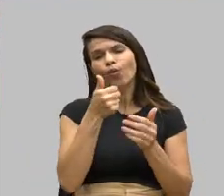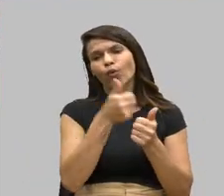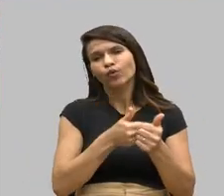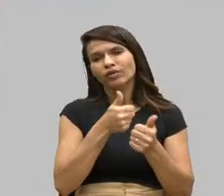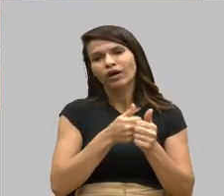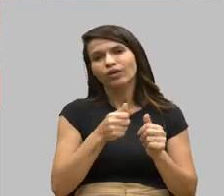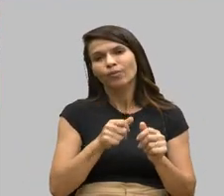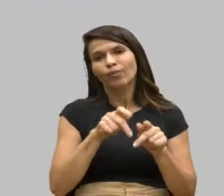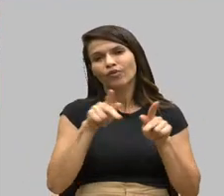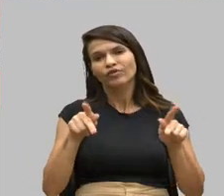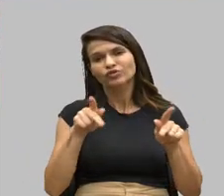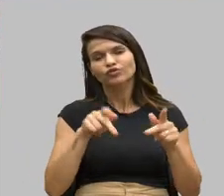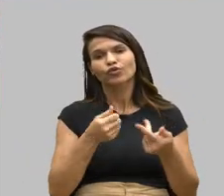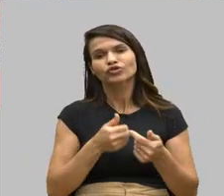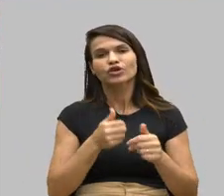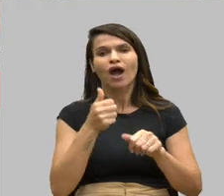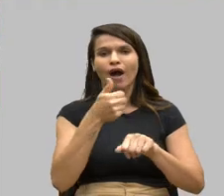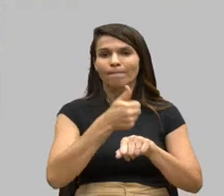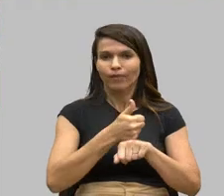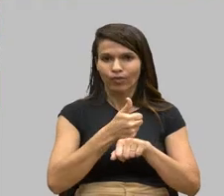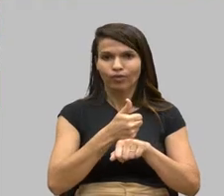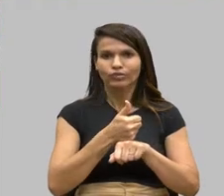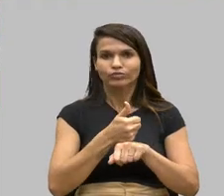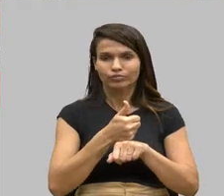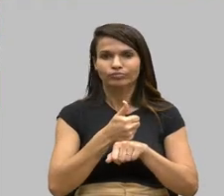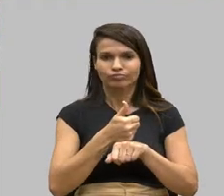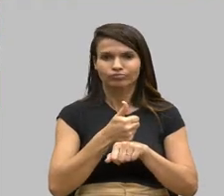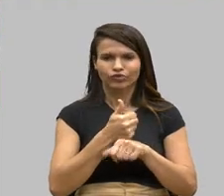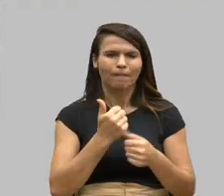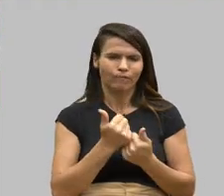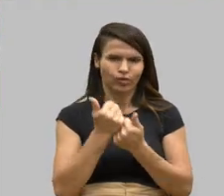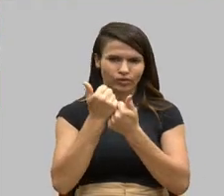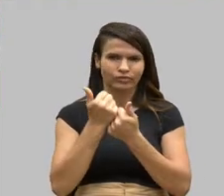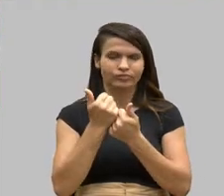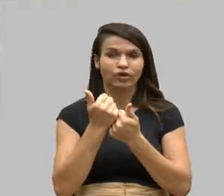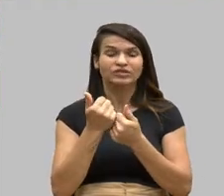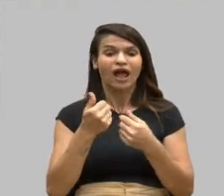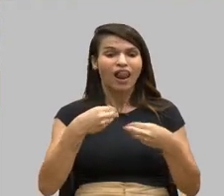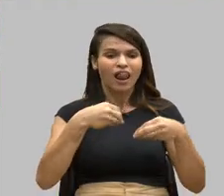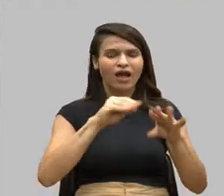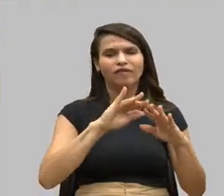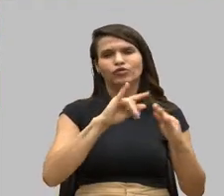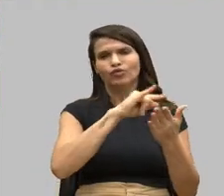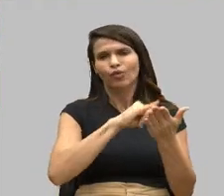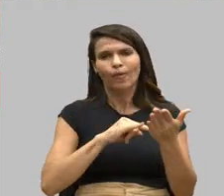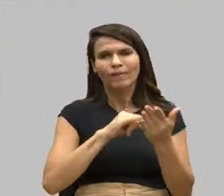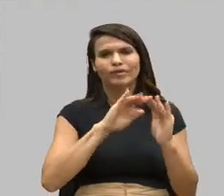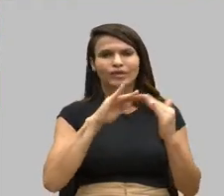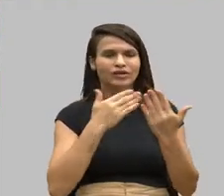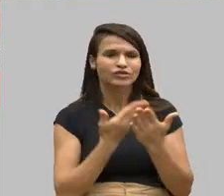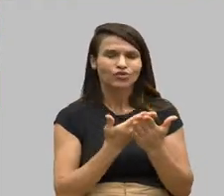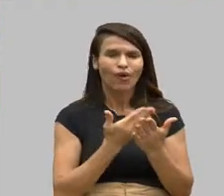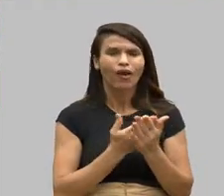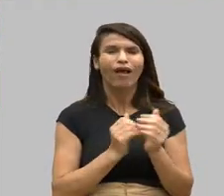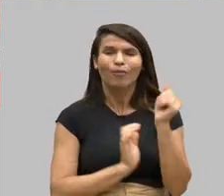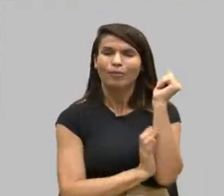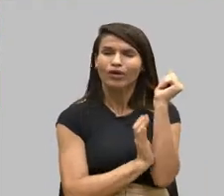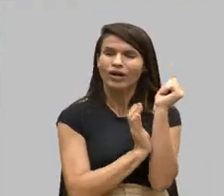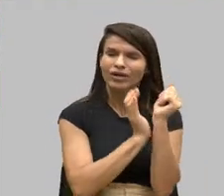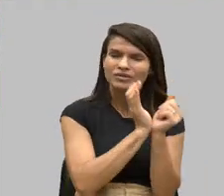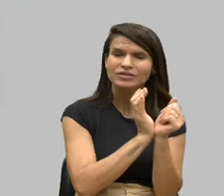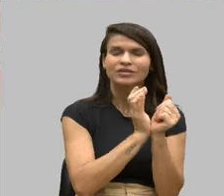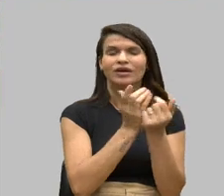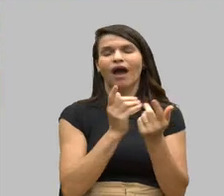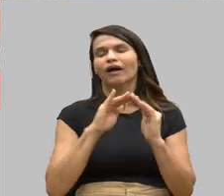de apoio, você leva a documentação para a escola, é uma burocracia, você aguarda, a escola tem